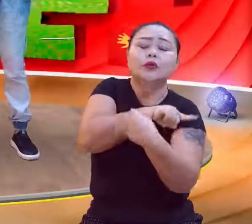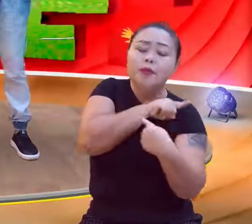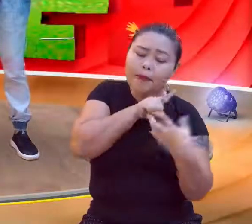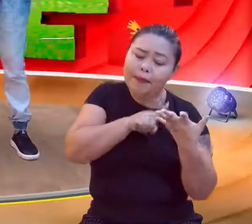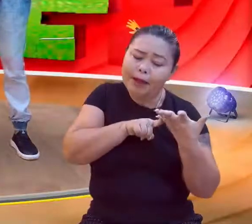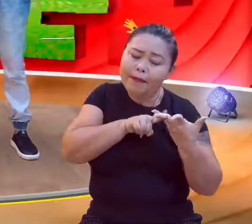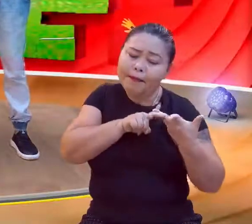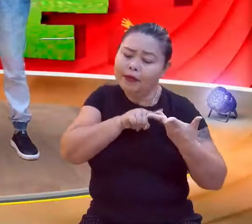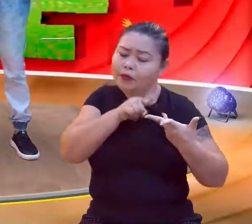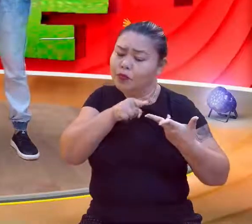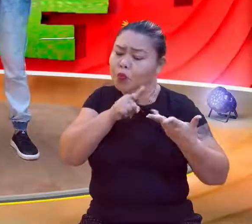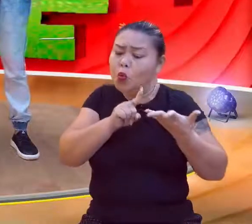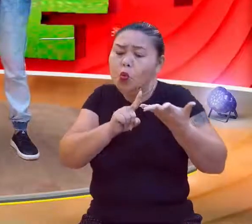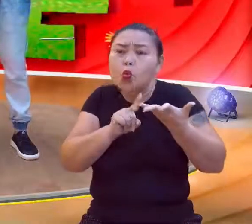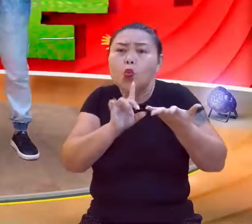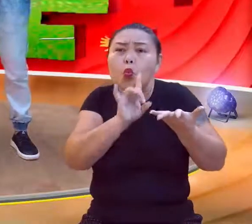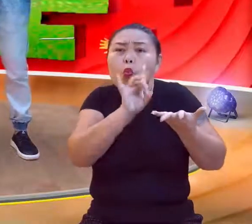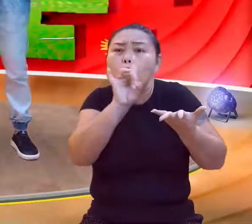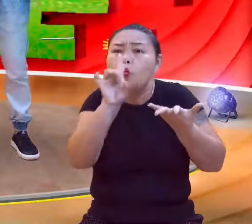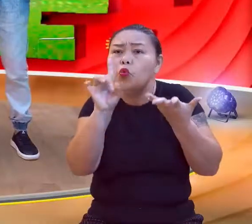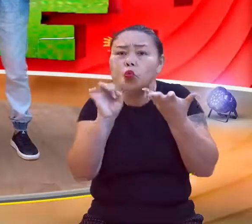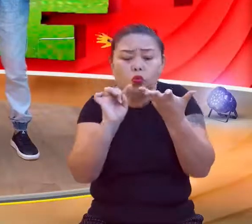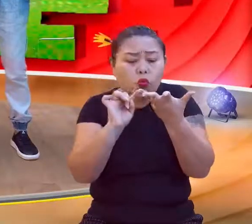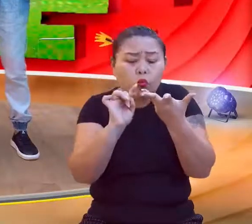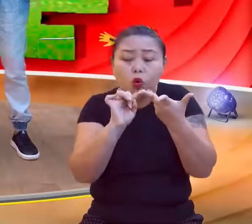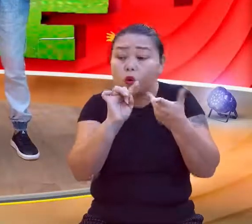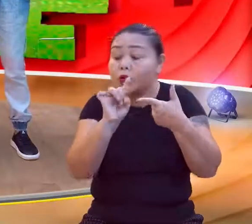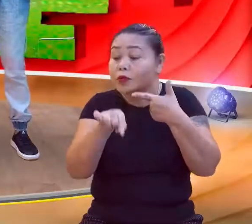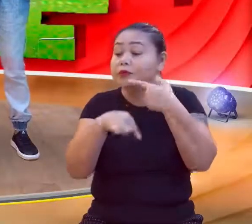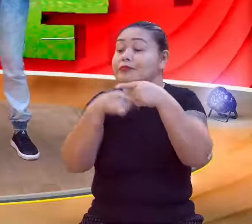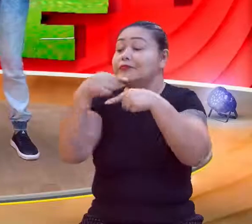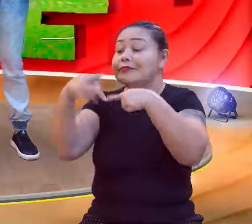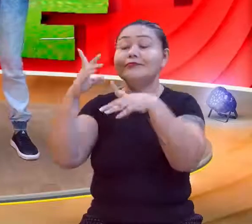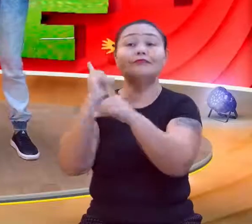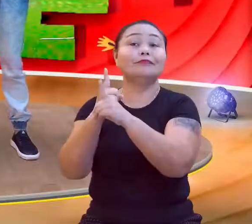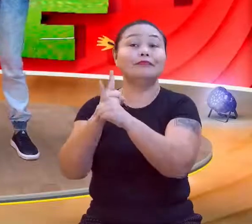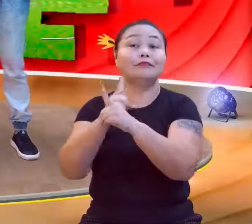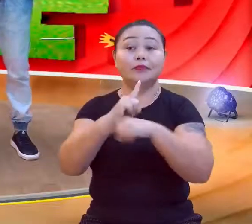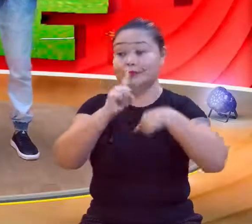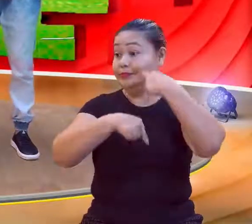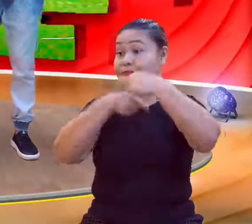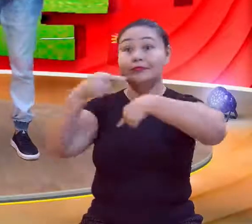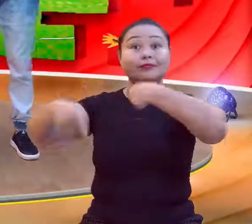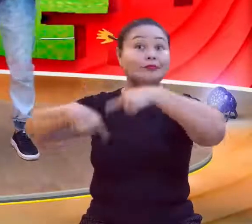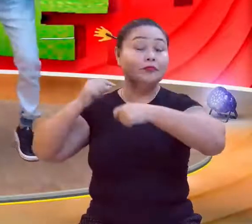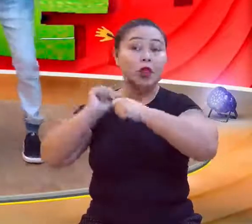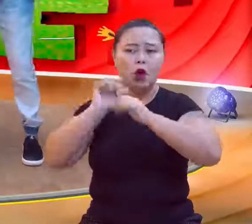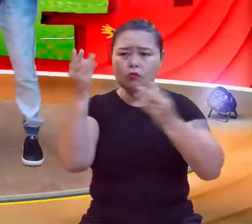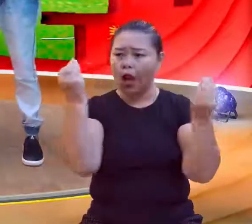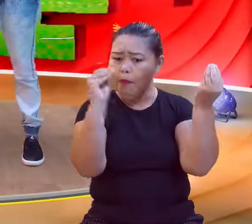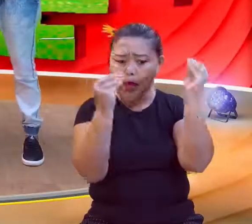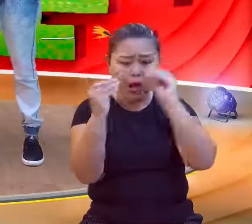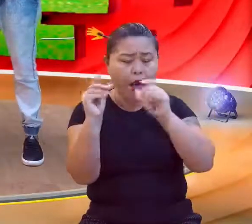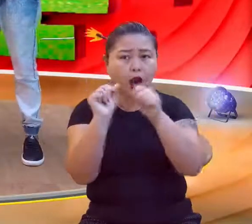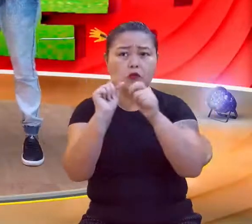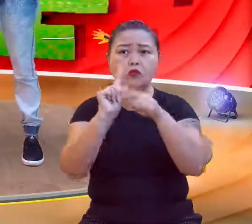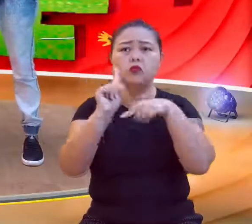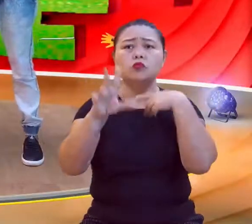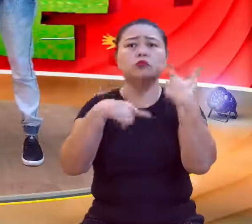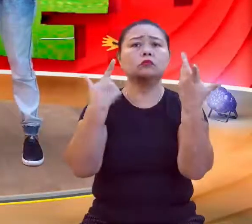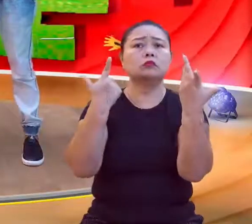um, porque o próximo vai ajudar a achar o outro. Na sequência, não na sequência. Depois que eu montei a sequência, e aí um ponto